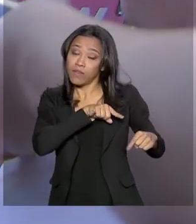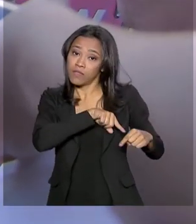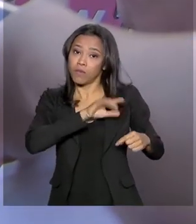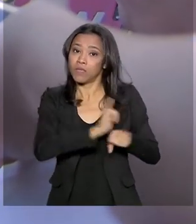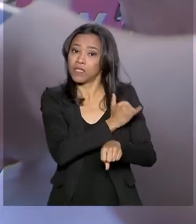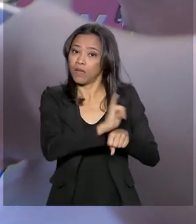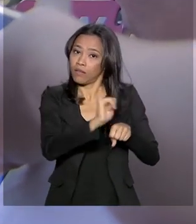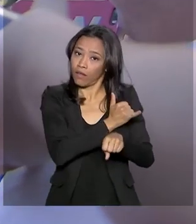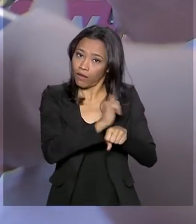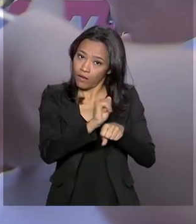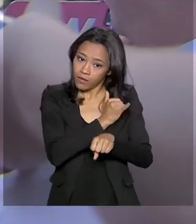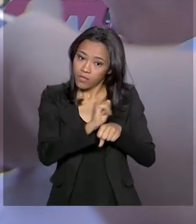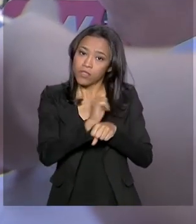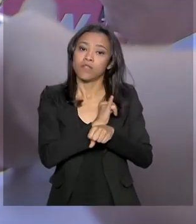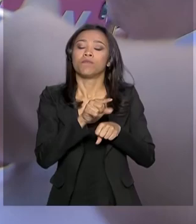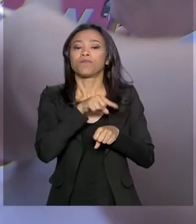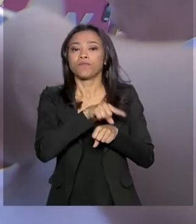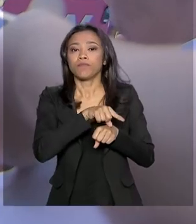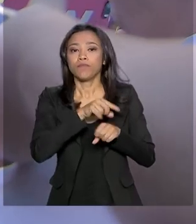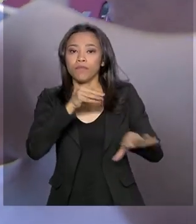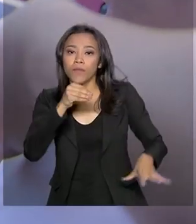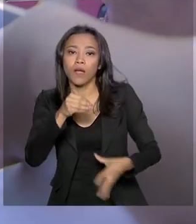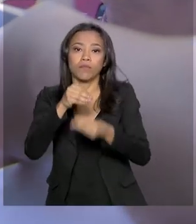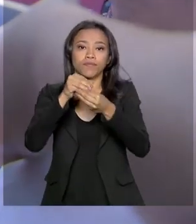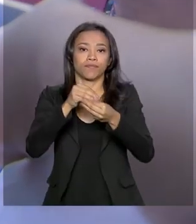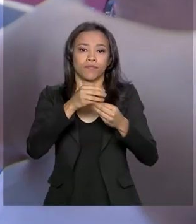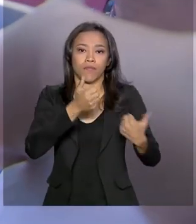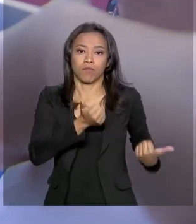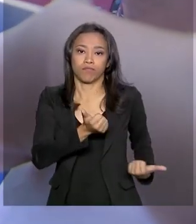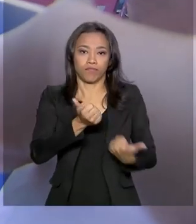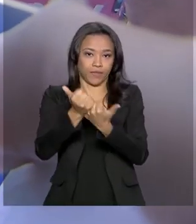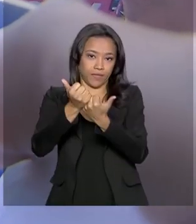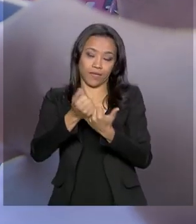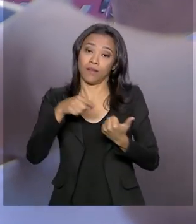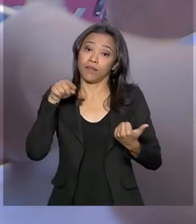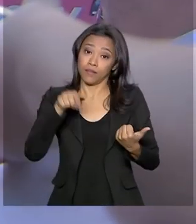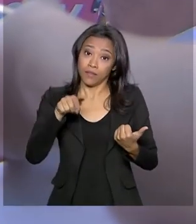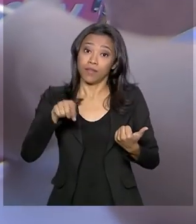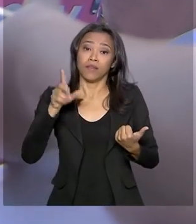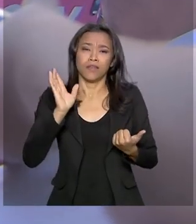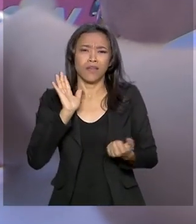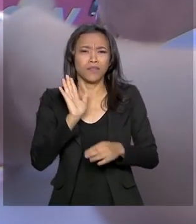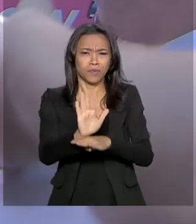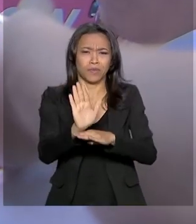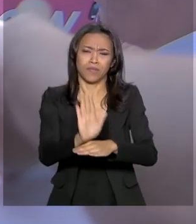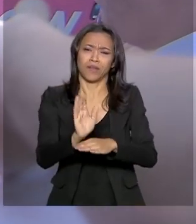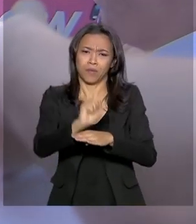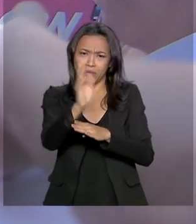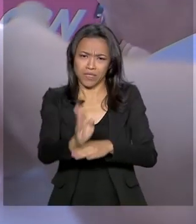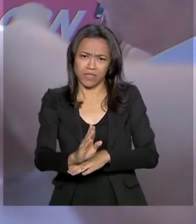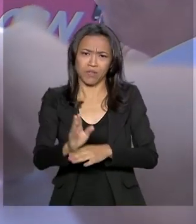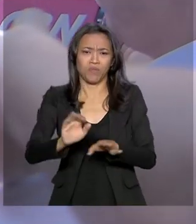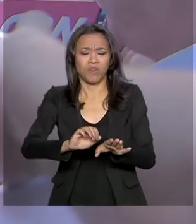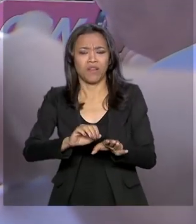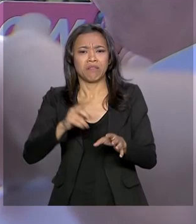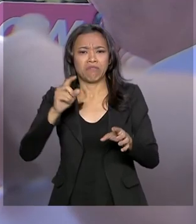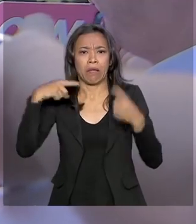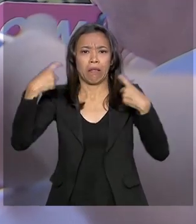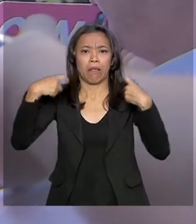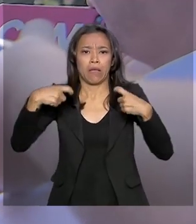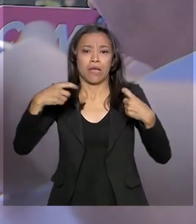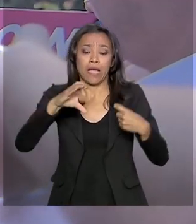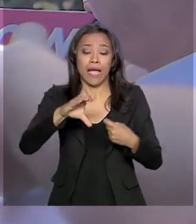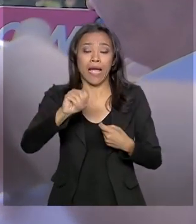alavanca de ampliar a poupança interna e trazer, vamos dizer assim, a libertação do Brasil do capital externo. Ela vai trazer a